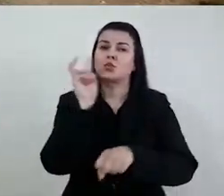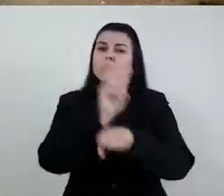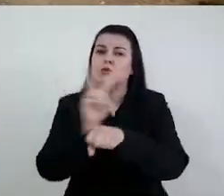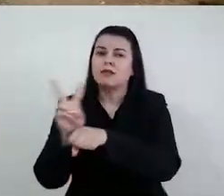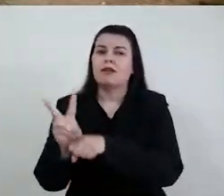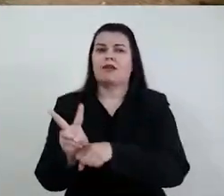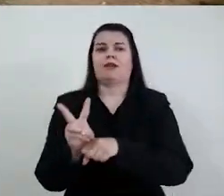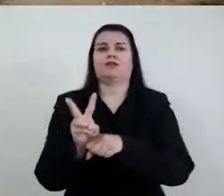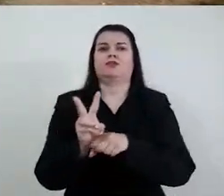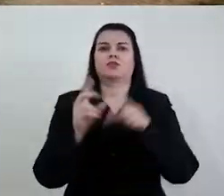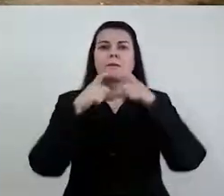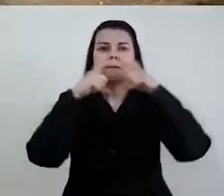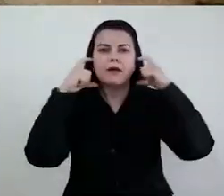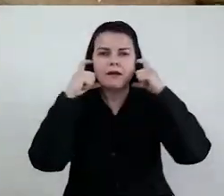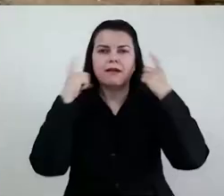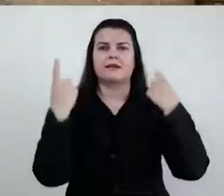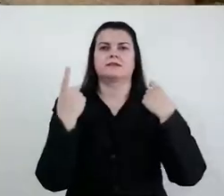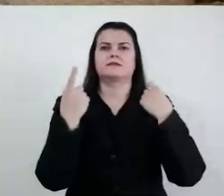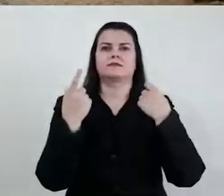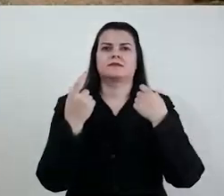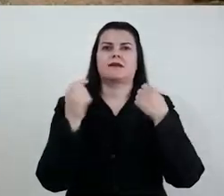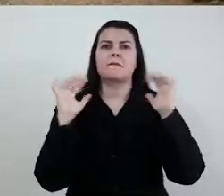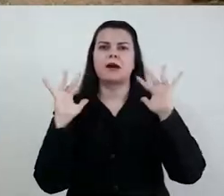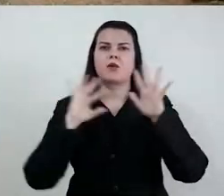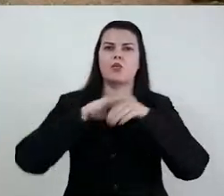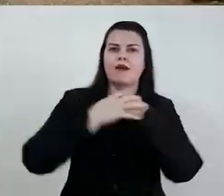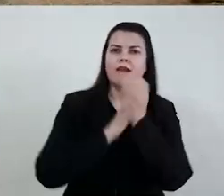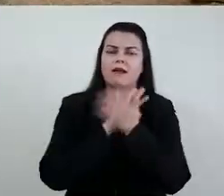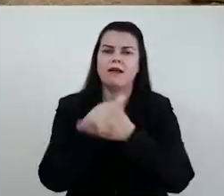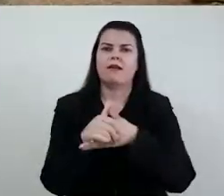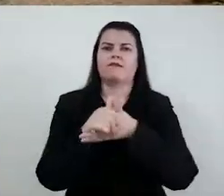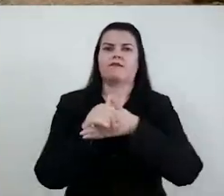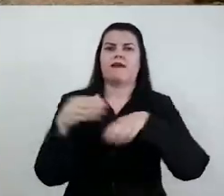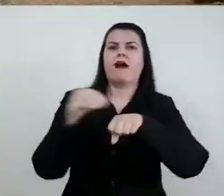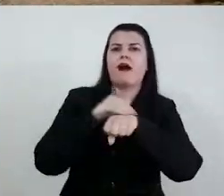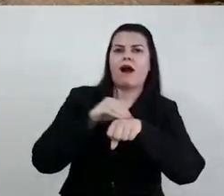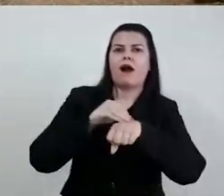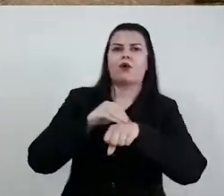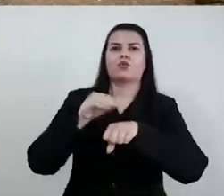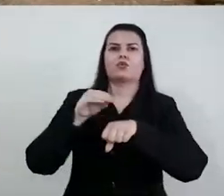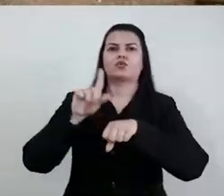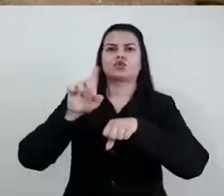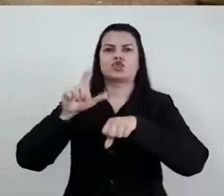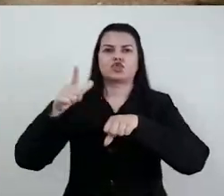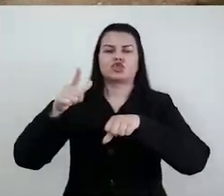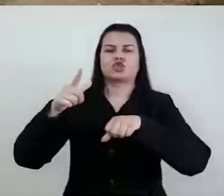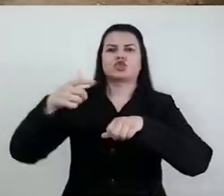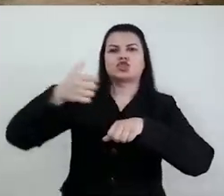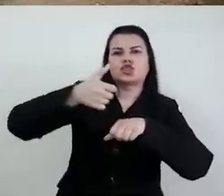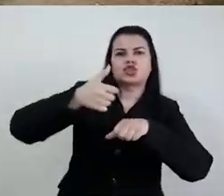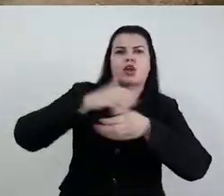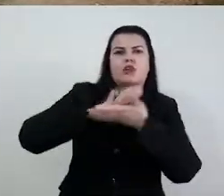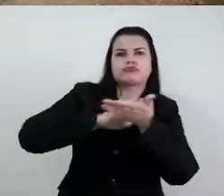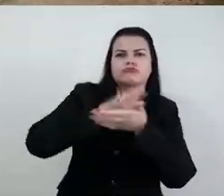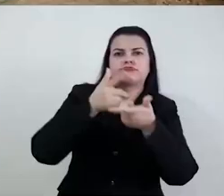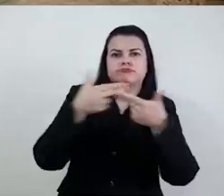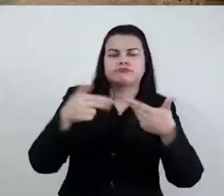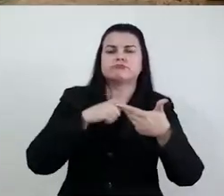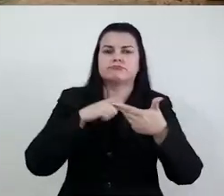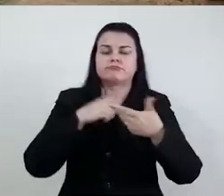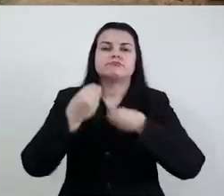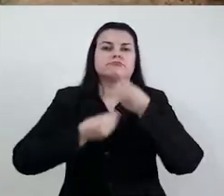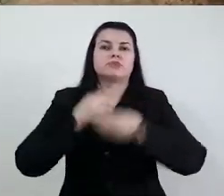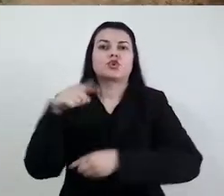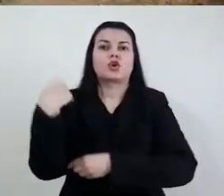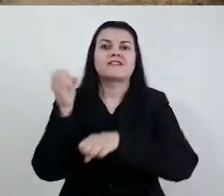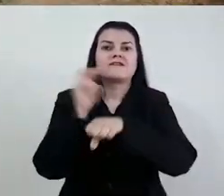importante que todos continuem se cuidando, usando a máscara, lavando constantemente as mãos, usando álcool em gel e